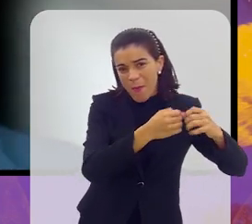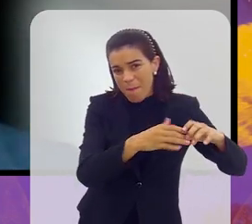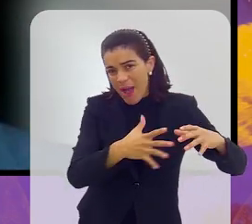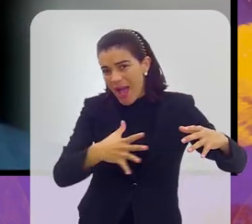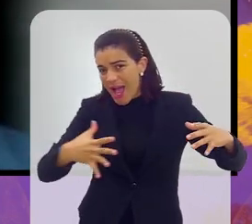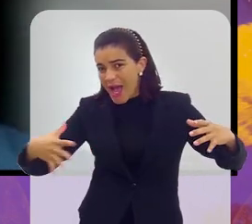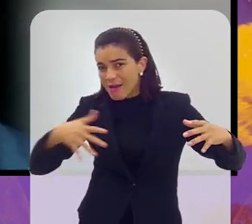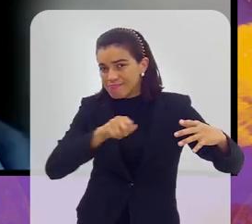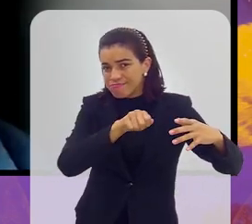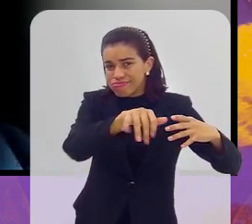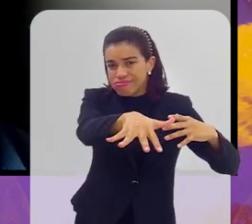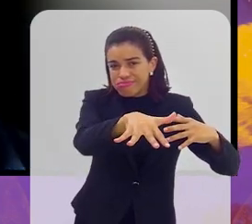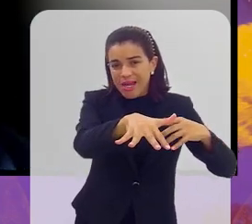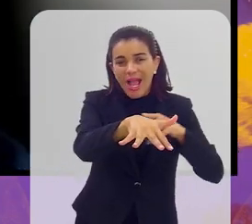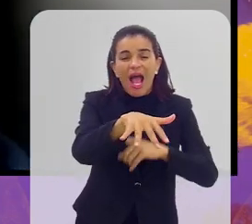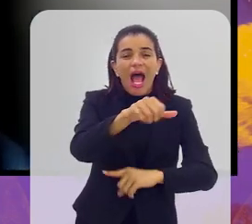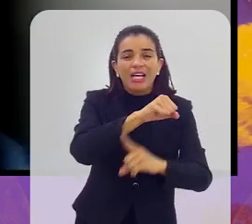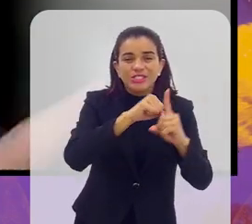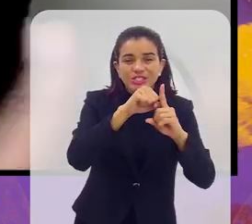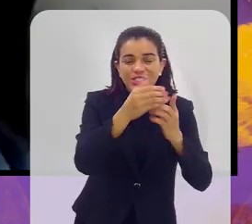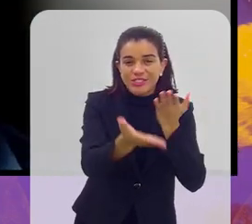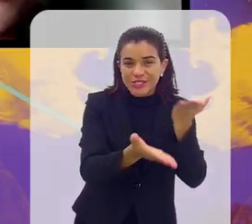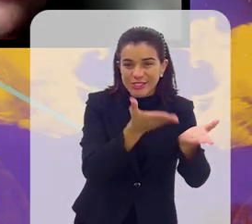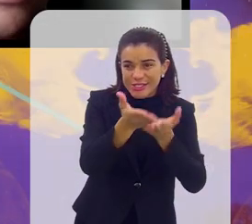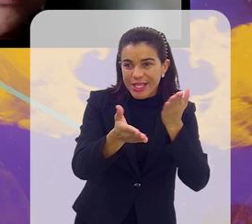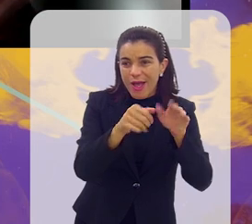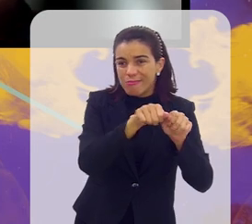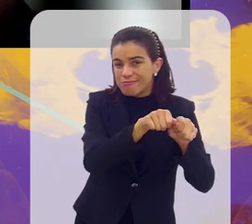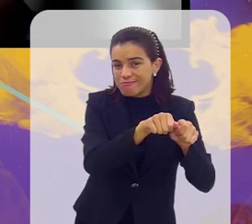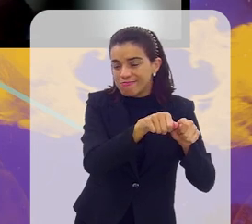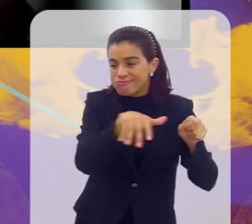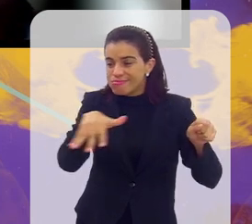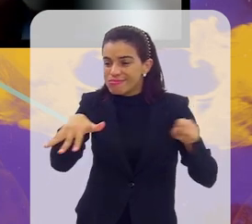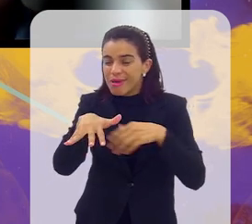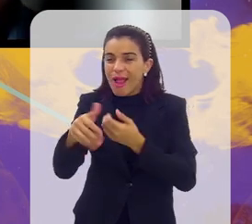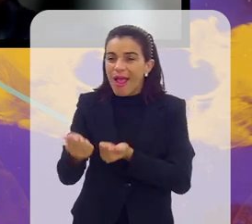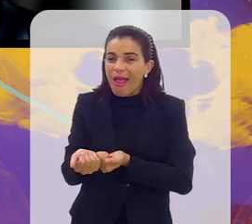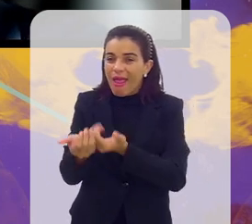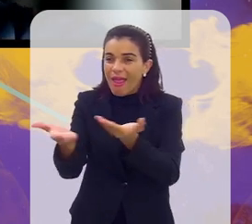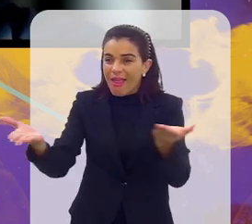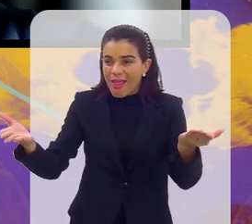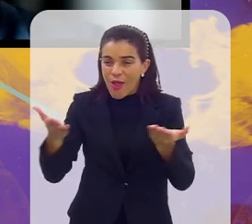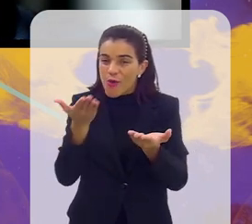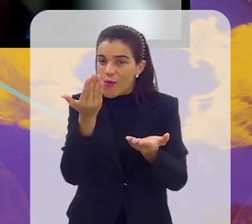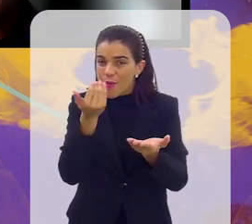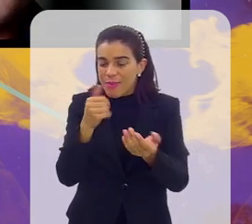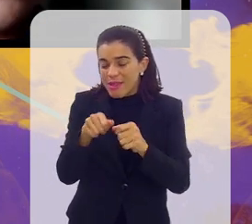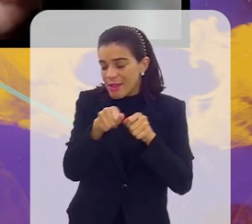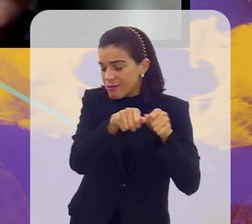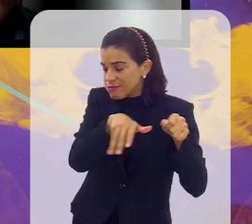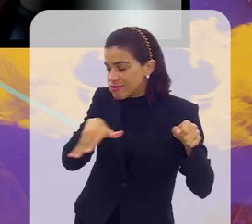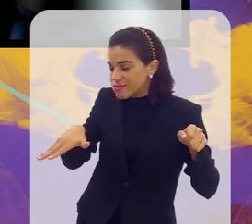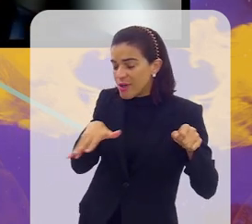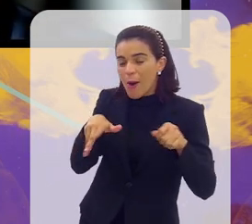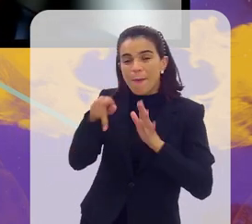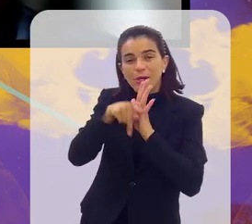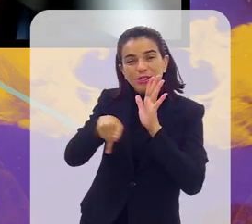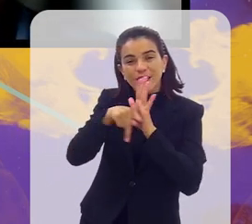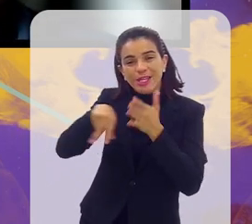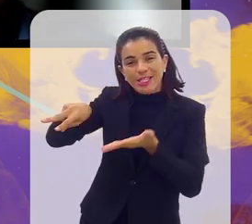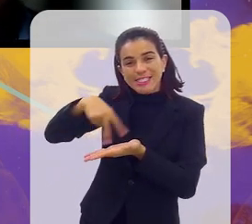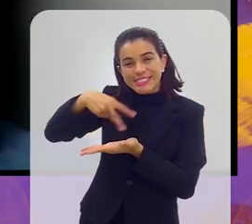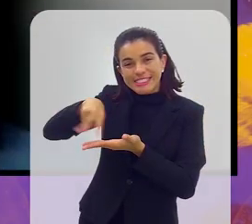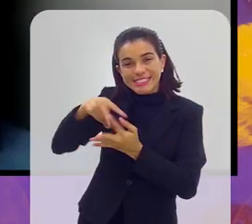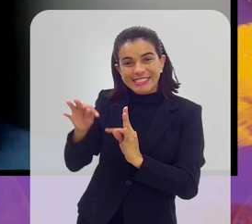outras, seja com assistência social, ajudando na entrega de cesta básica, seja um projeto de dança, de música, de tecnologia.